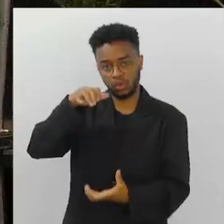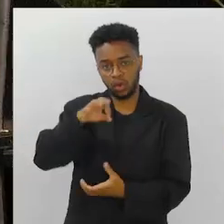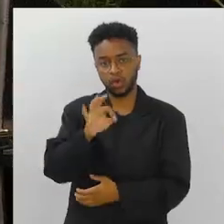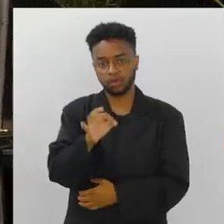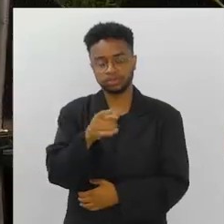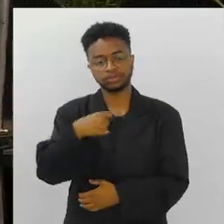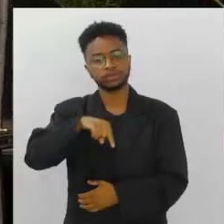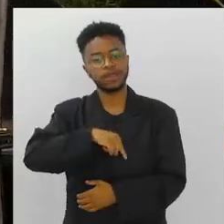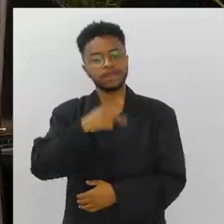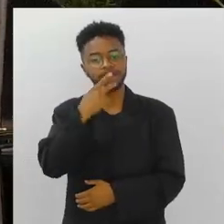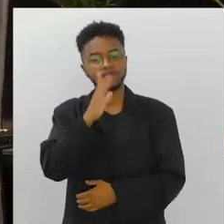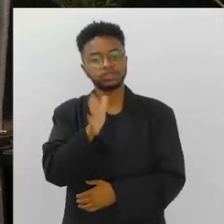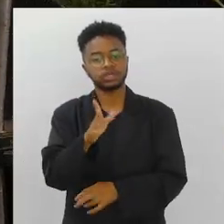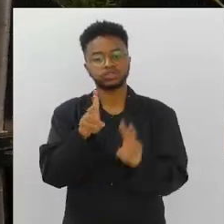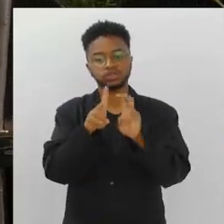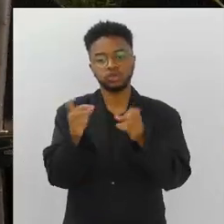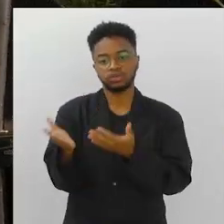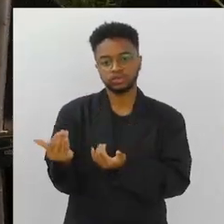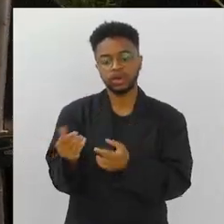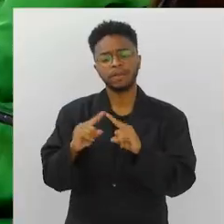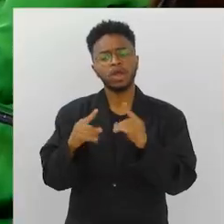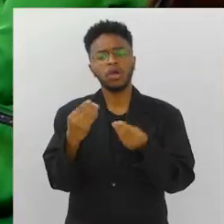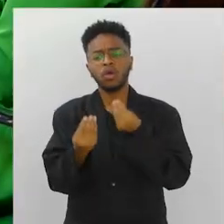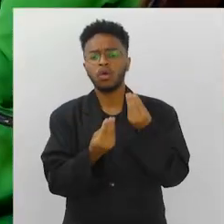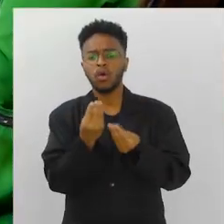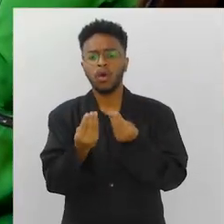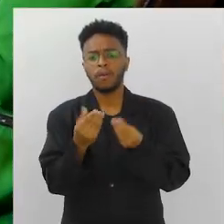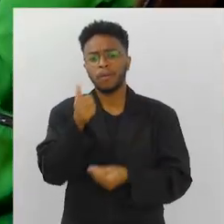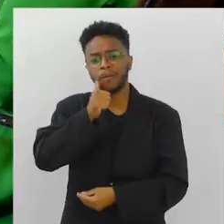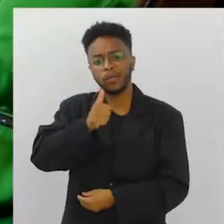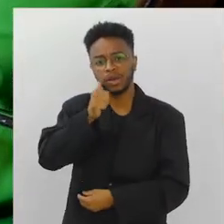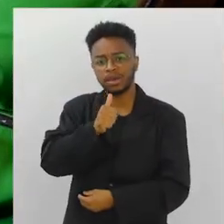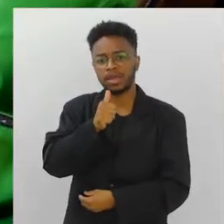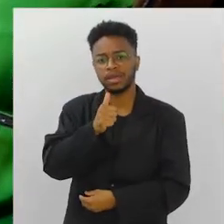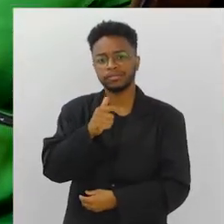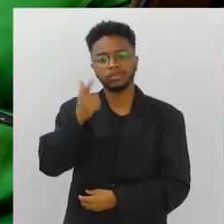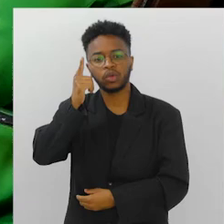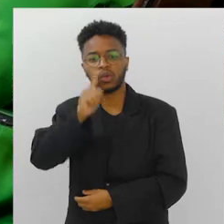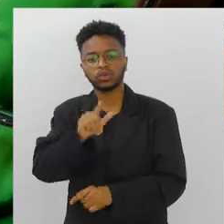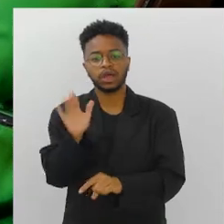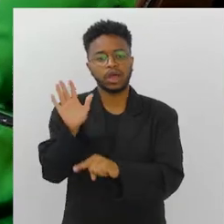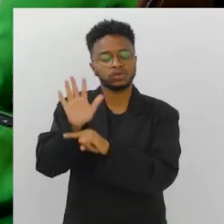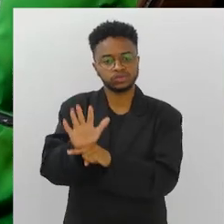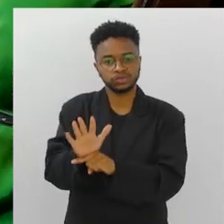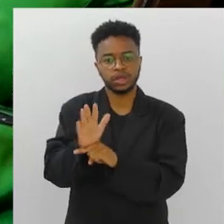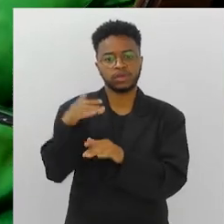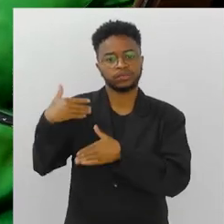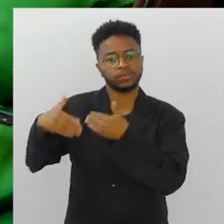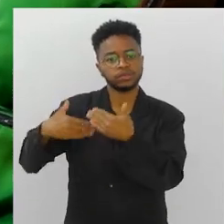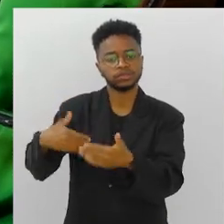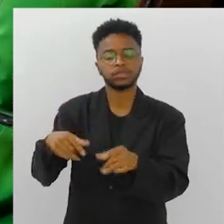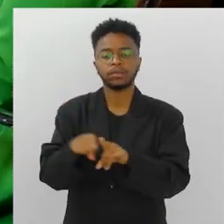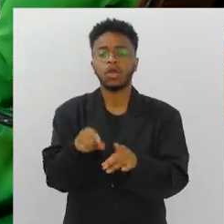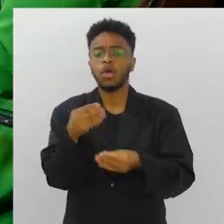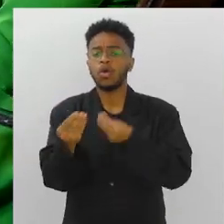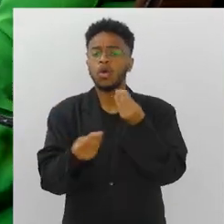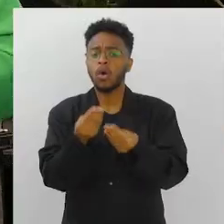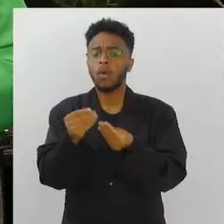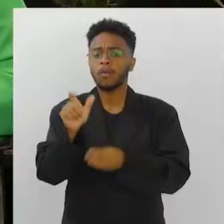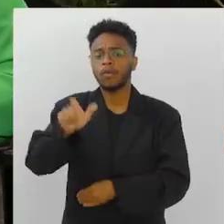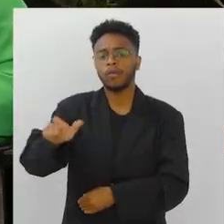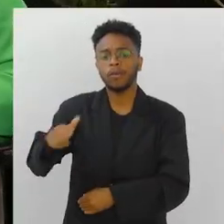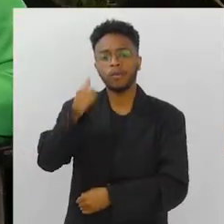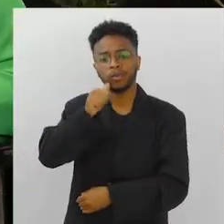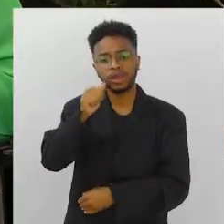idosas, a gente já falou sobre a juventude, de que forma as mulheres podem contribuir nesse processo e também